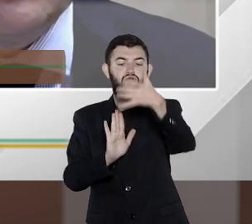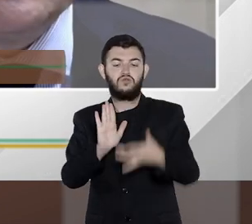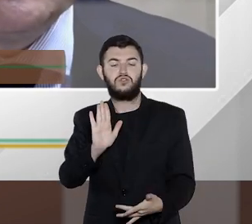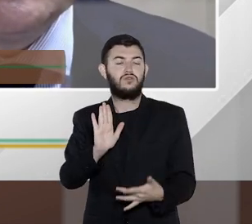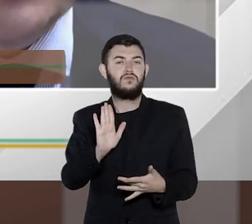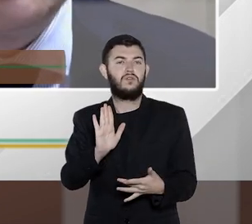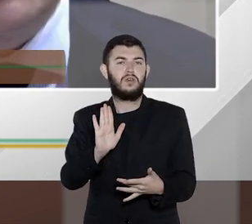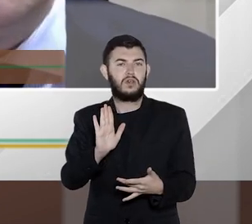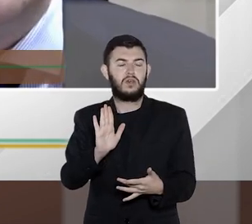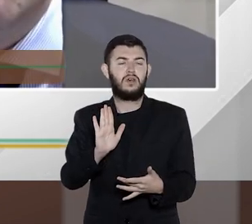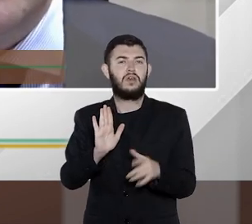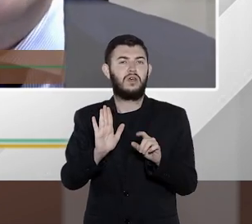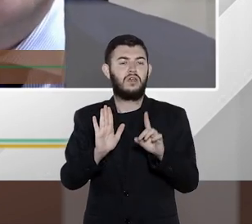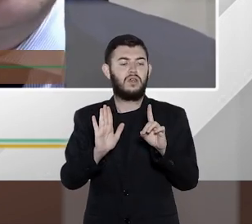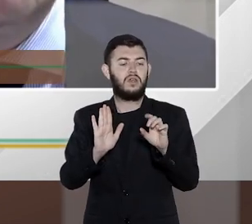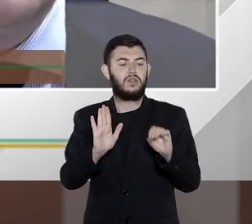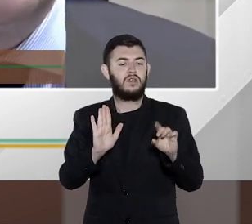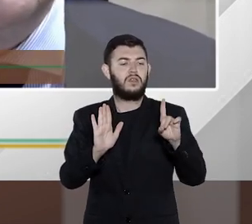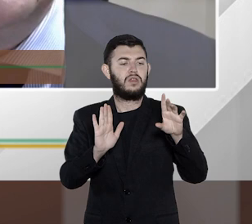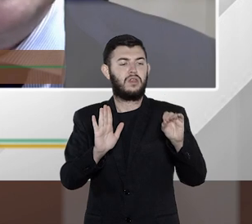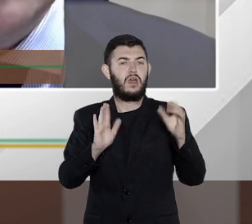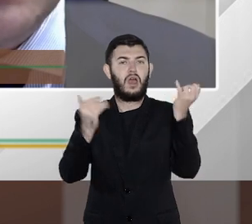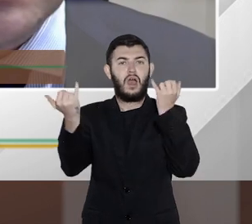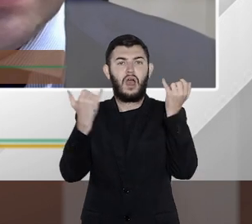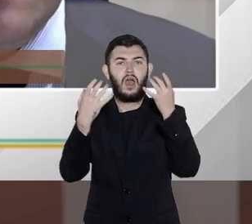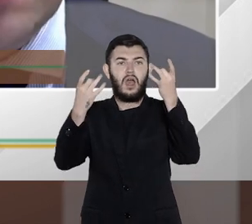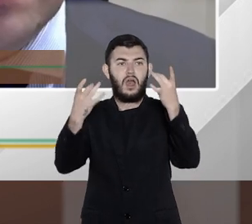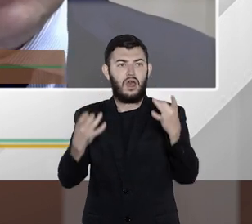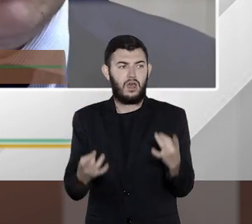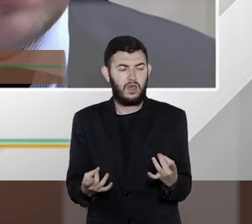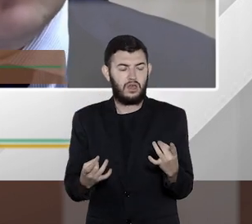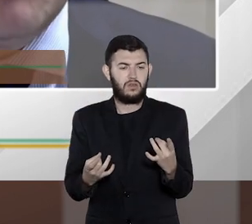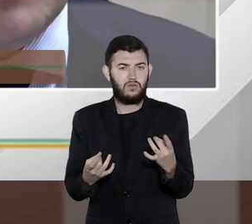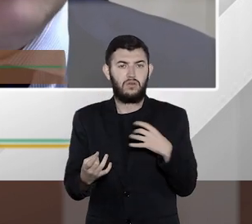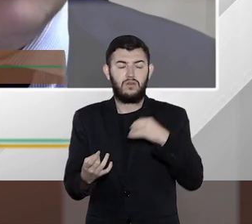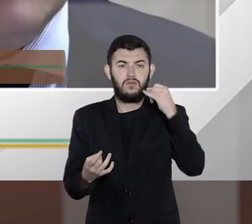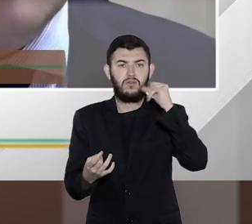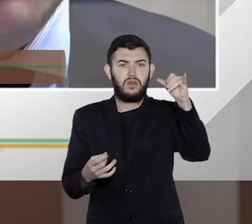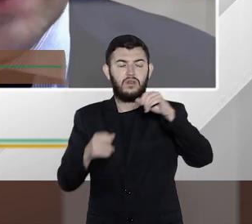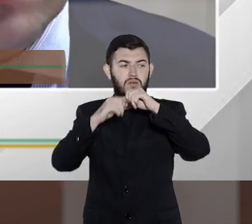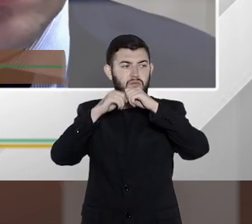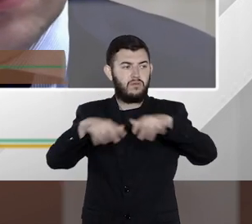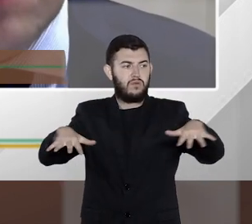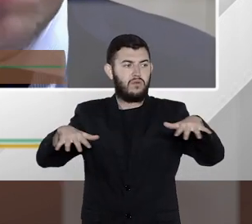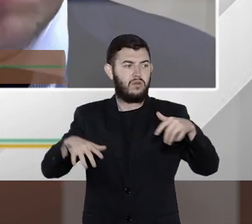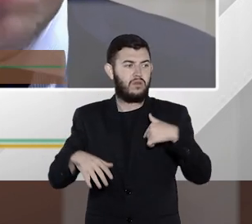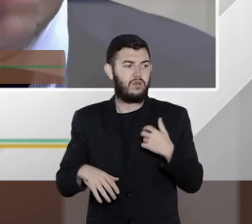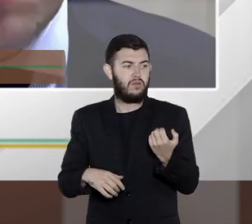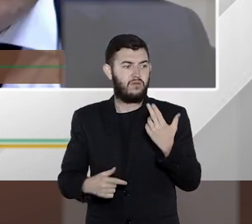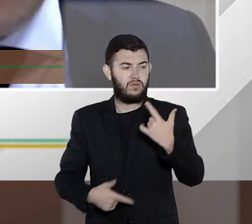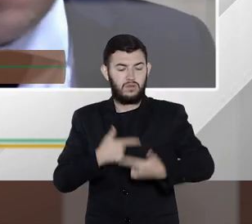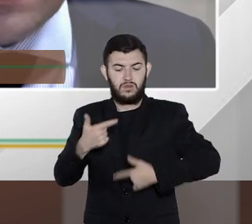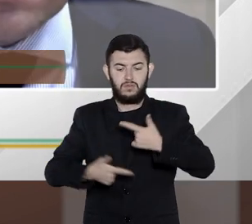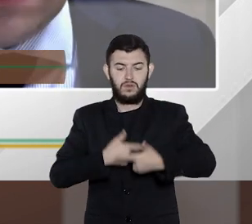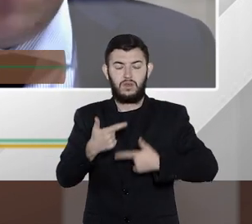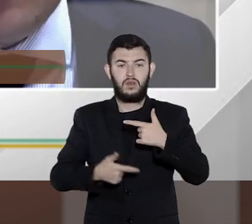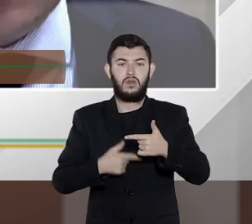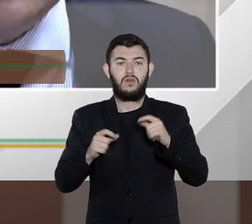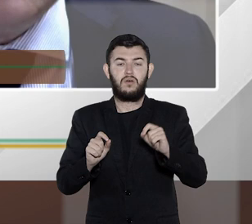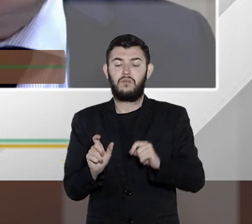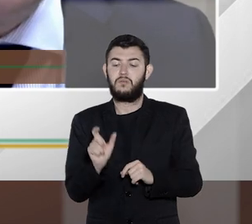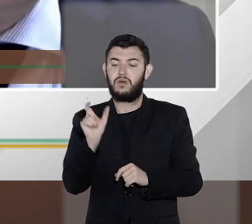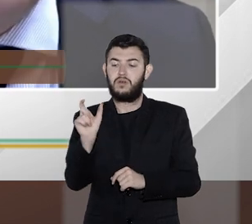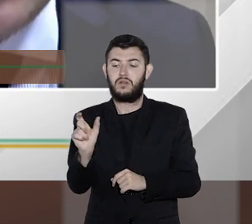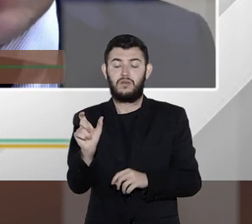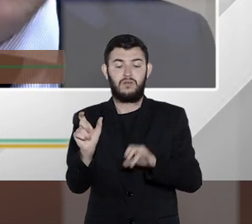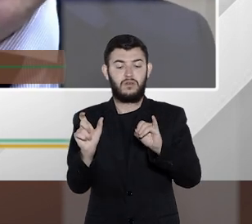vejo aí uma necessidade só que eu não trabalho só com o plano de despesa. Eu trabalho com a palavra investimento. Porque se nós temos uma obrigação,